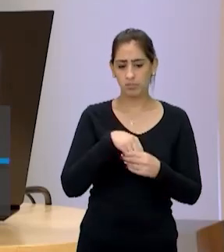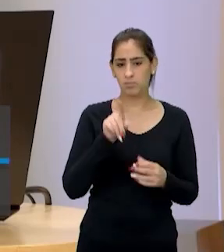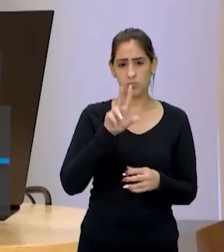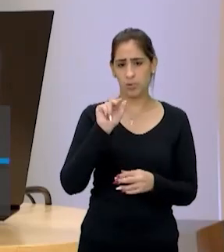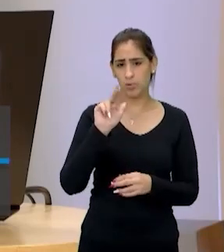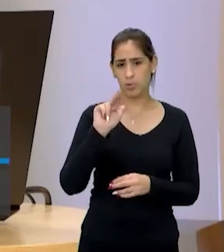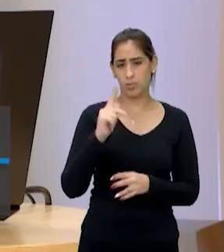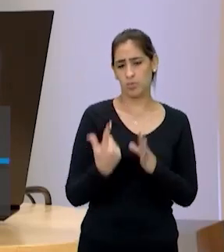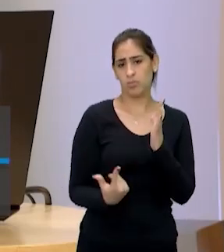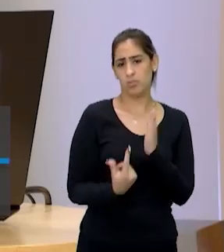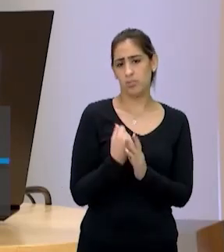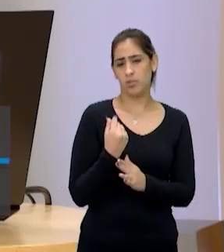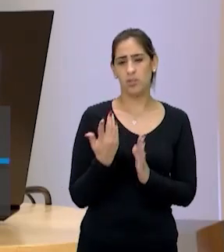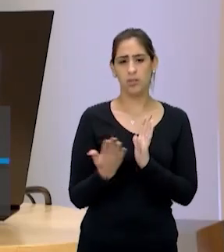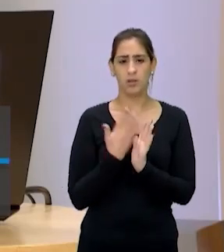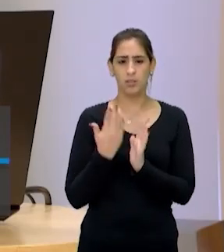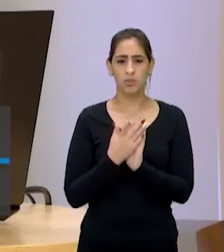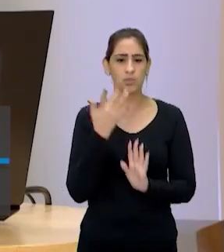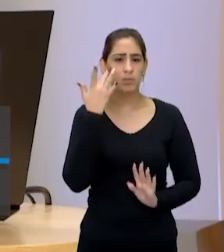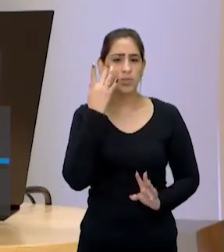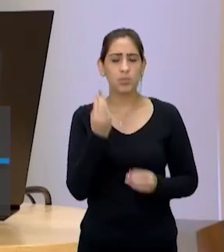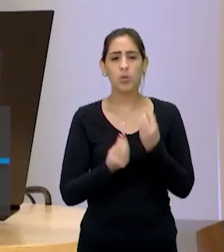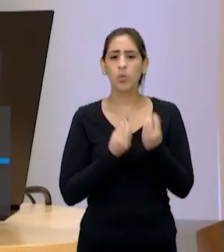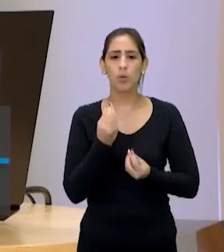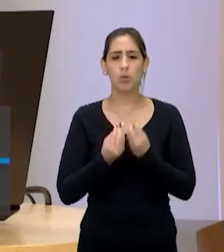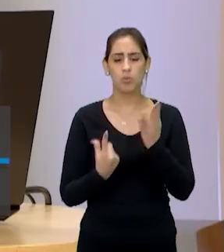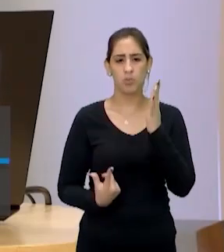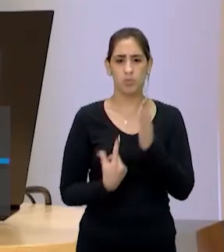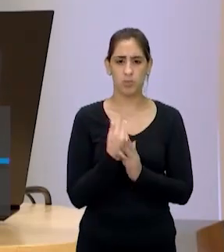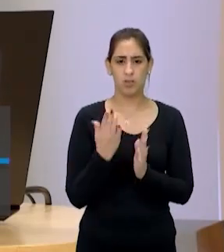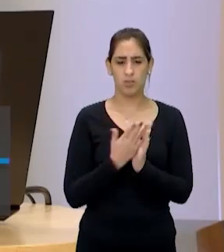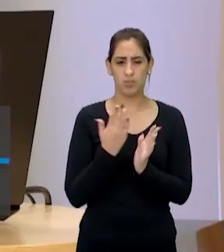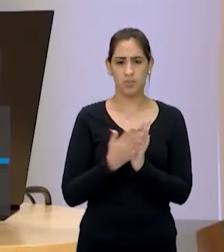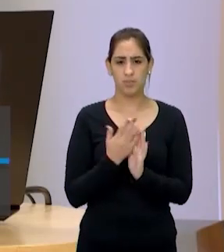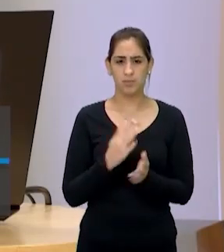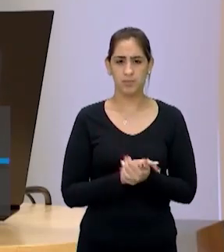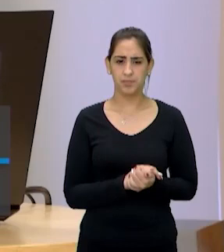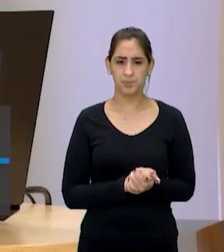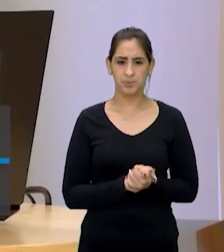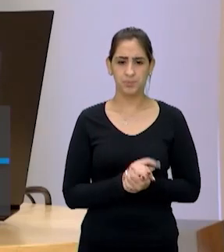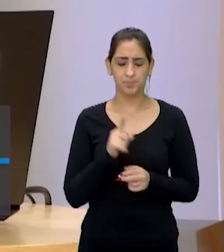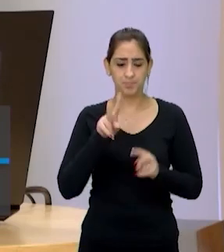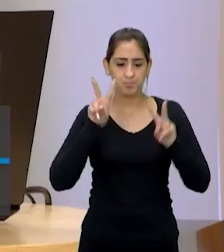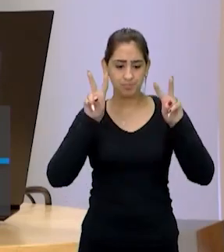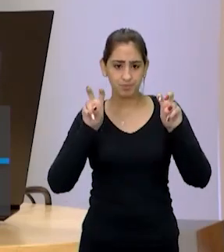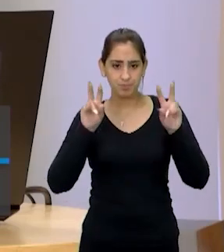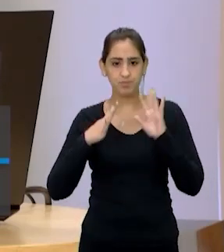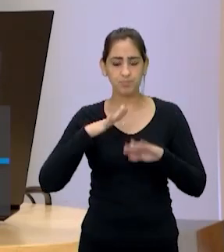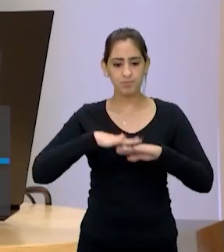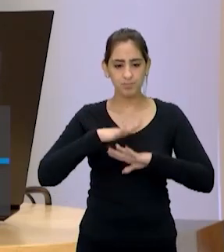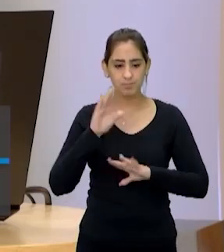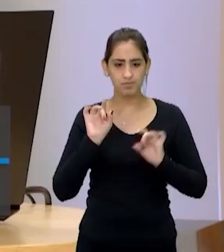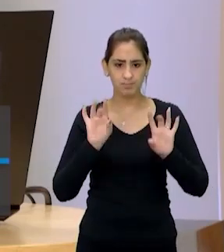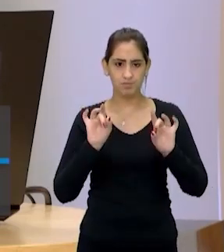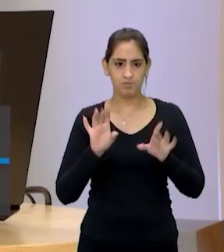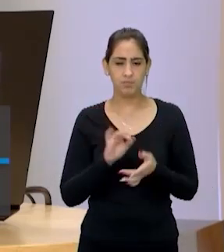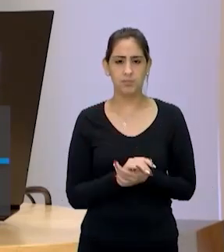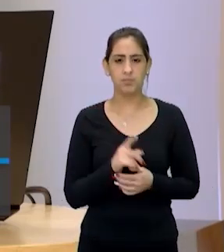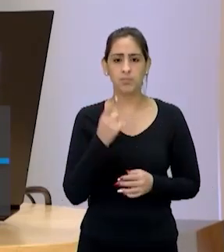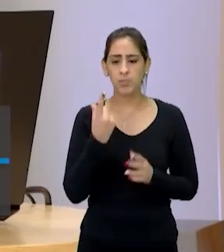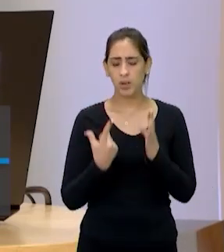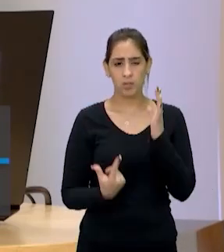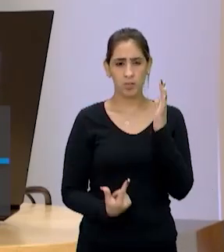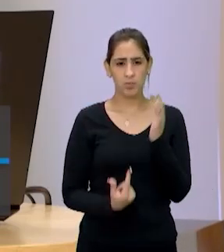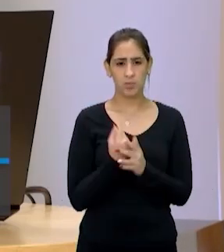sabem como comprar um livro. Nesse ponto, especificamente. Ou seja, não comprar